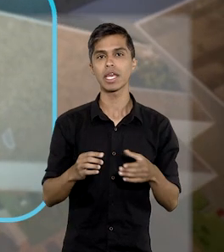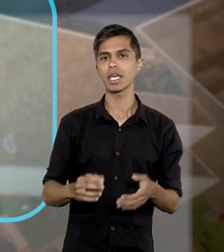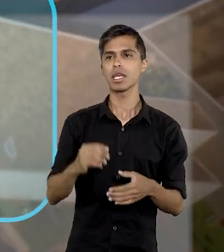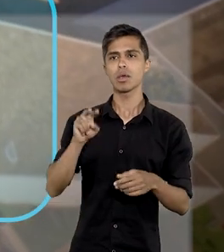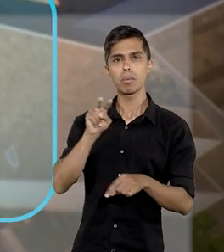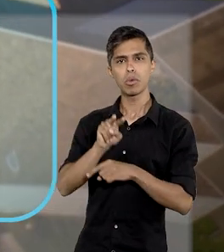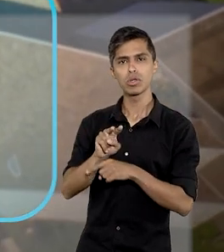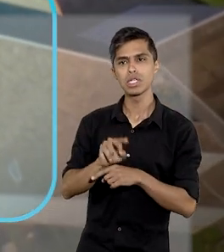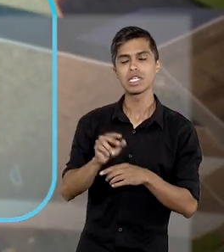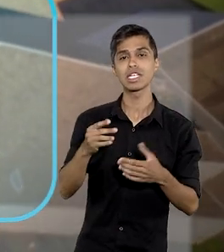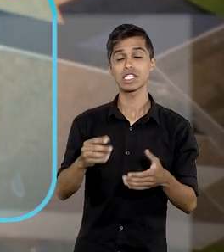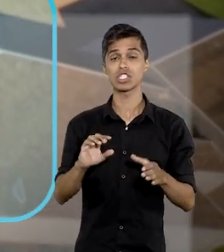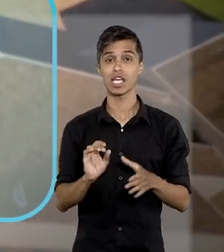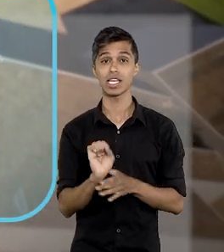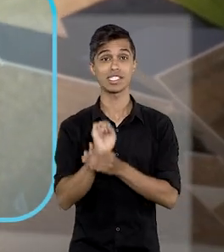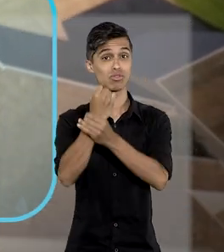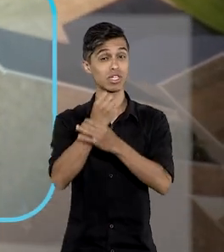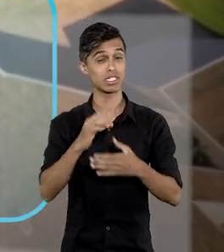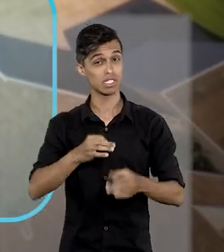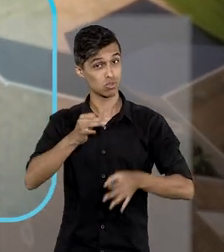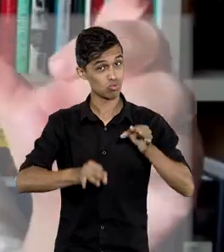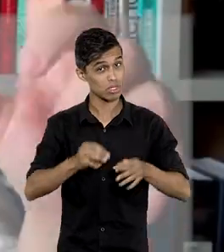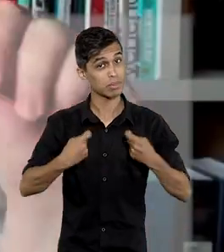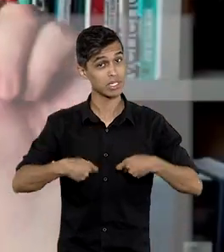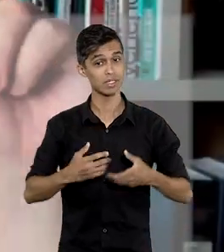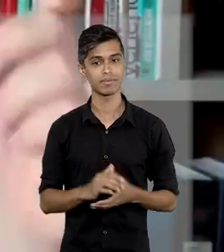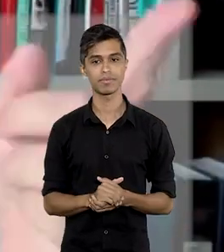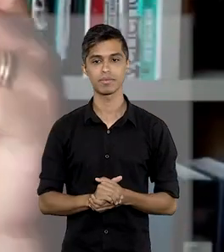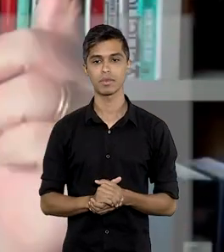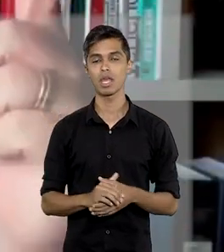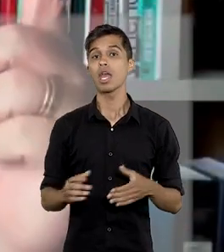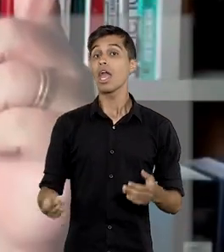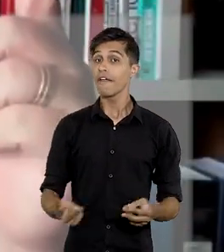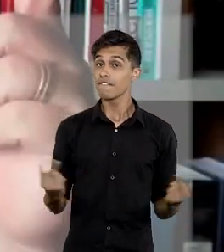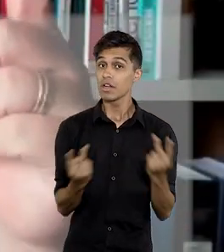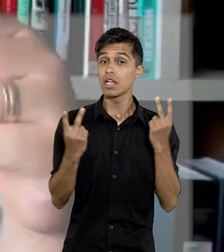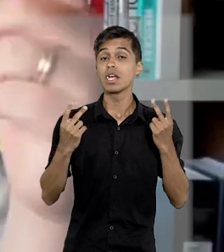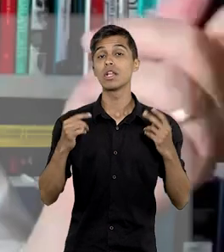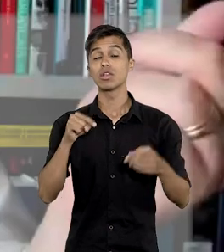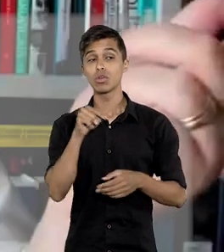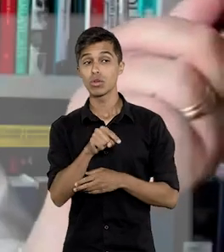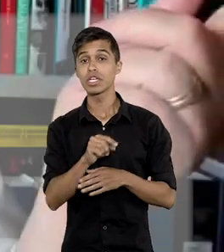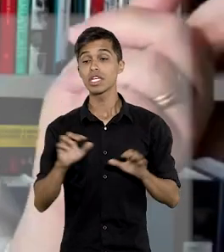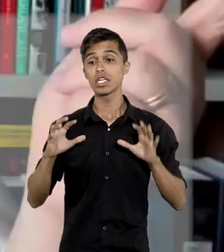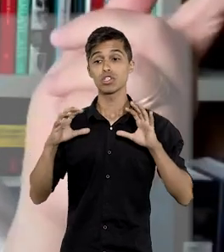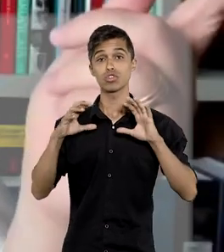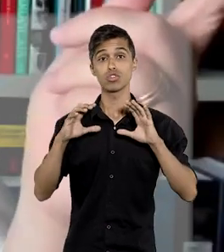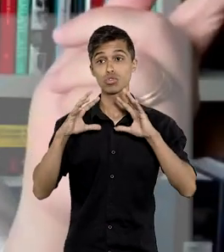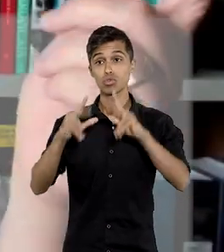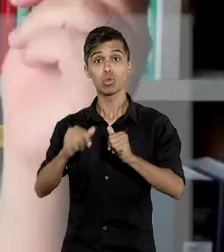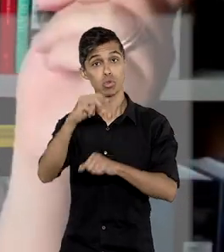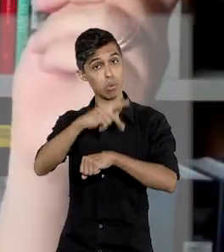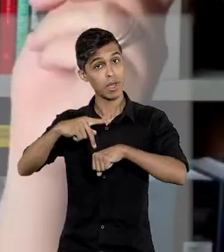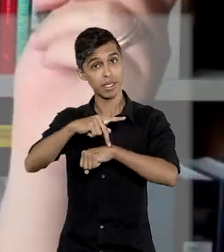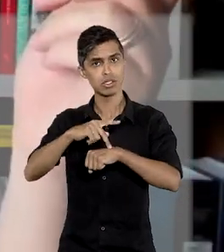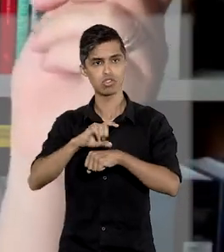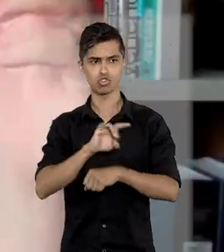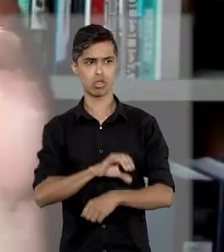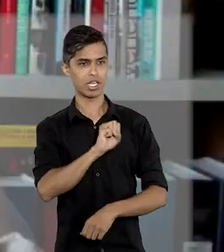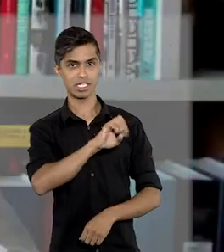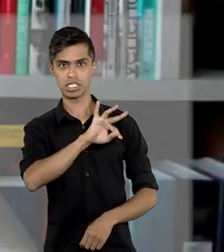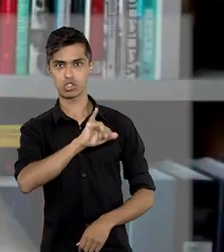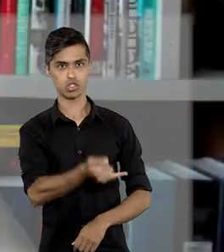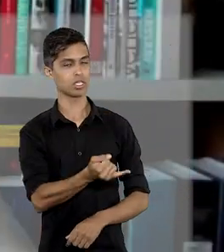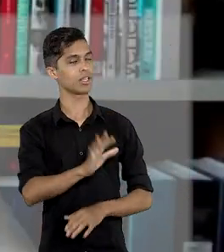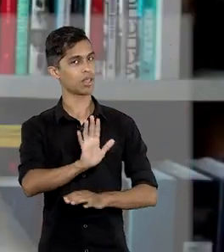à isonomia e à segurança jurídica. Ele vale para qualquer tribunal do país, não só para o STJ, não só para o STJ,